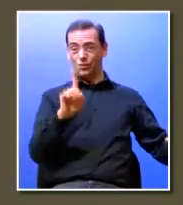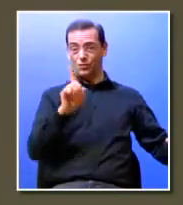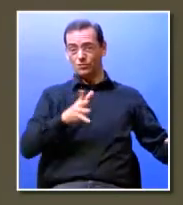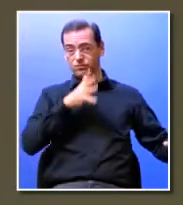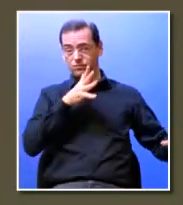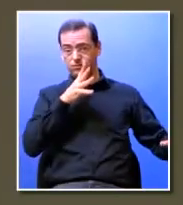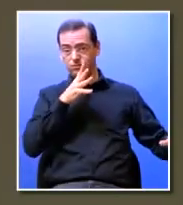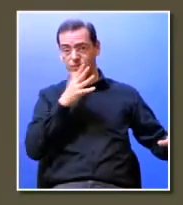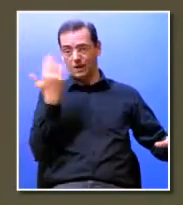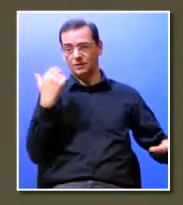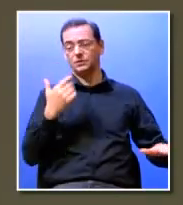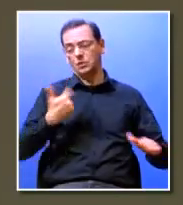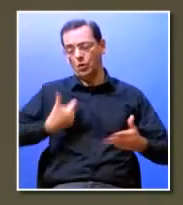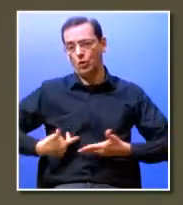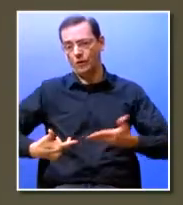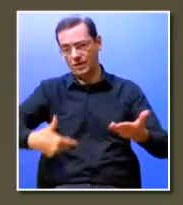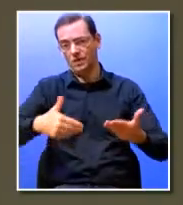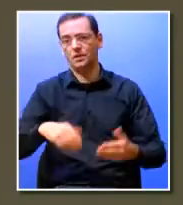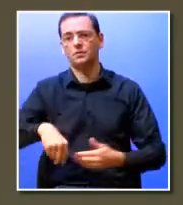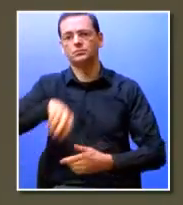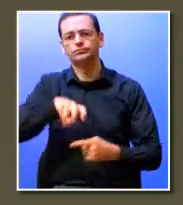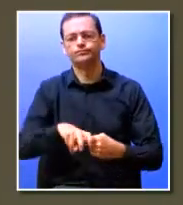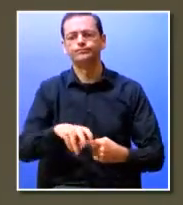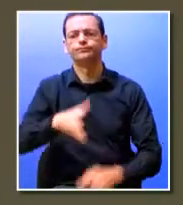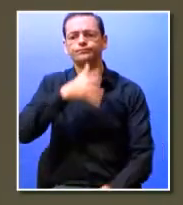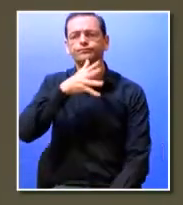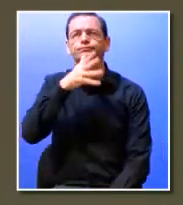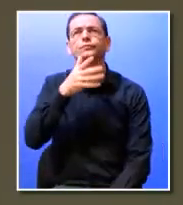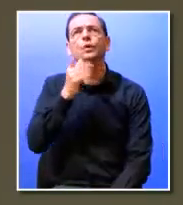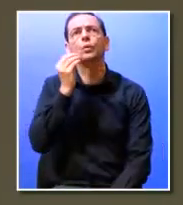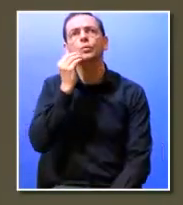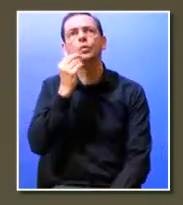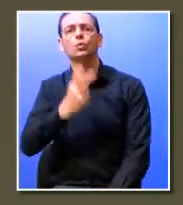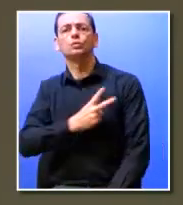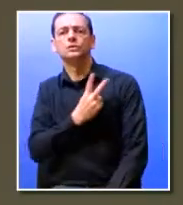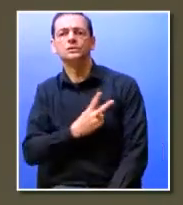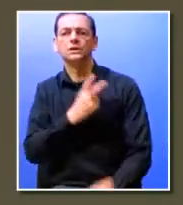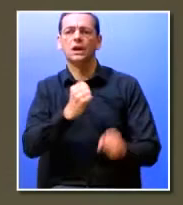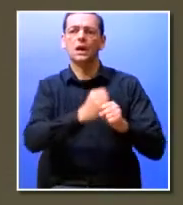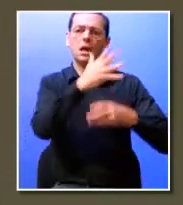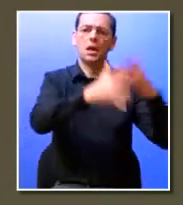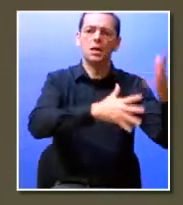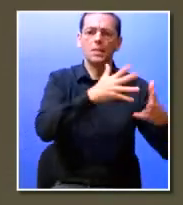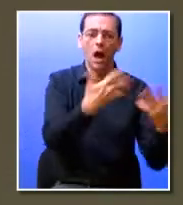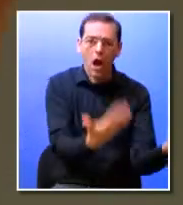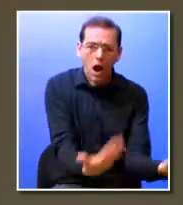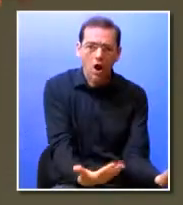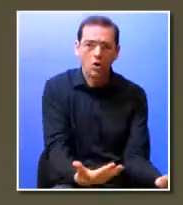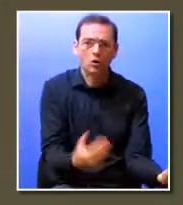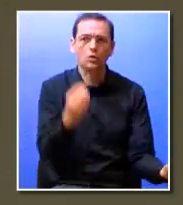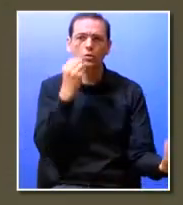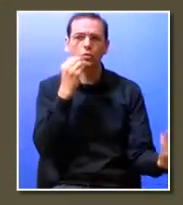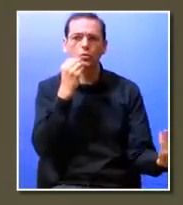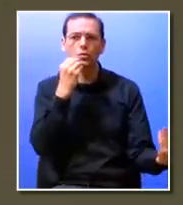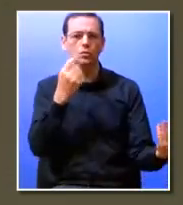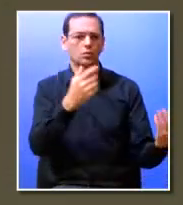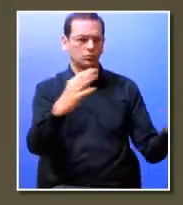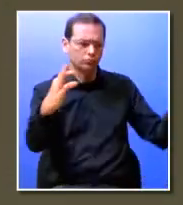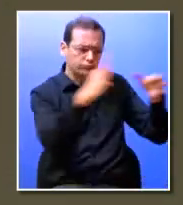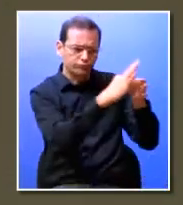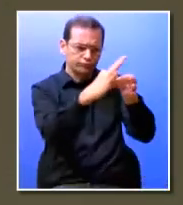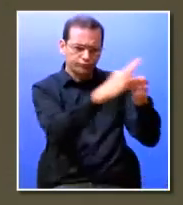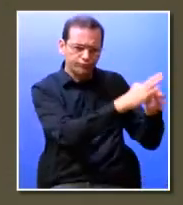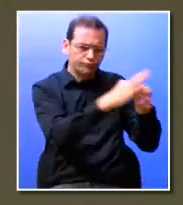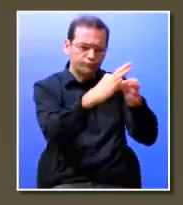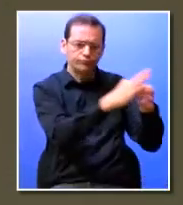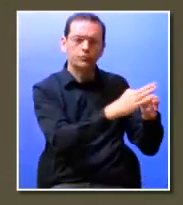nos convidaram para virmos cá era de que forma é que as faculdades e as empresas já estão as universidades já estão imiscuídas uma com a outra vice-versa